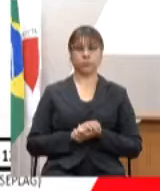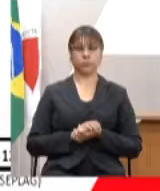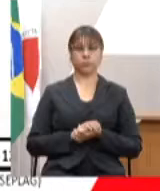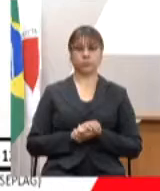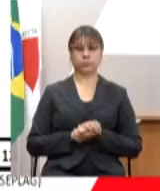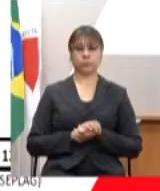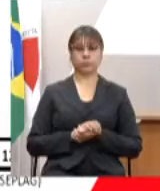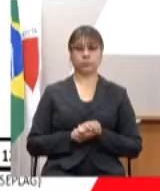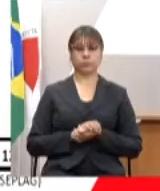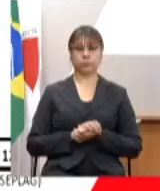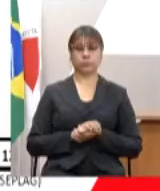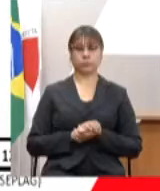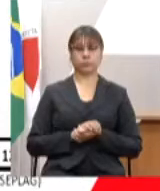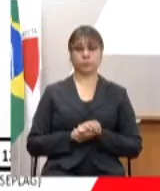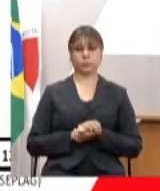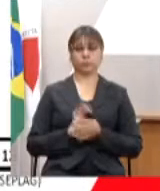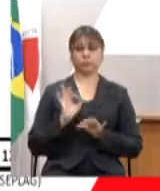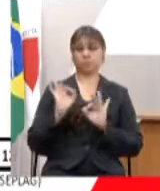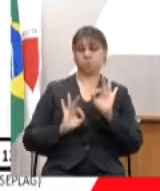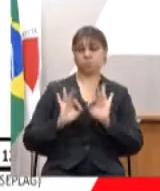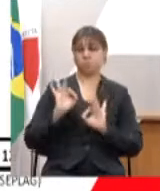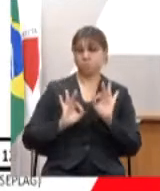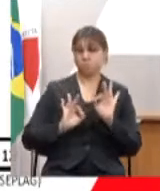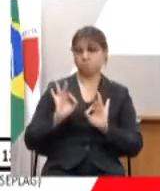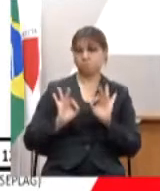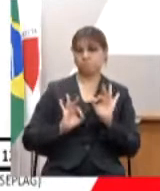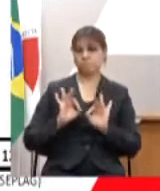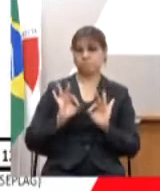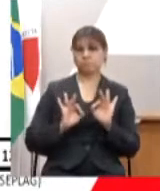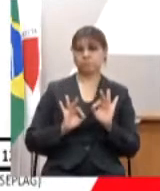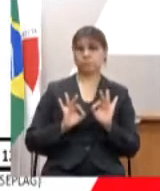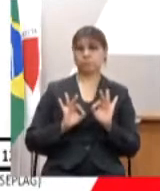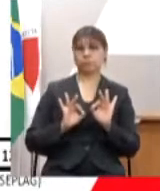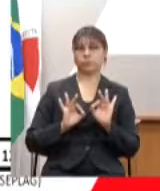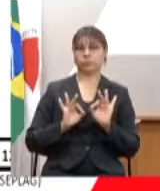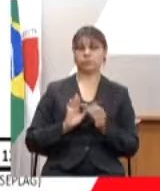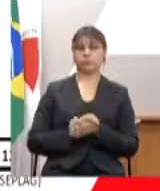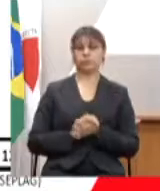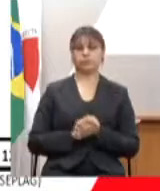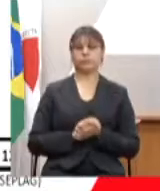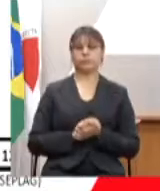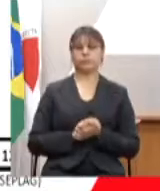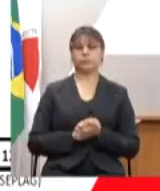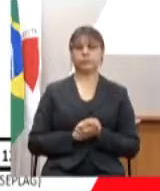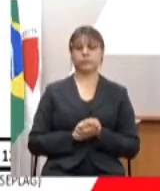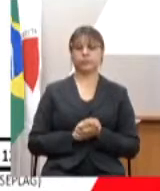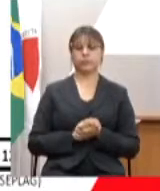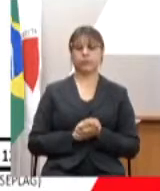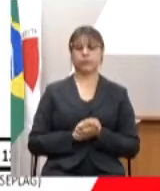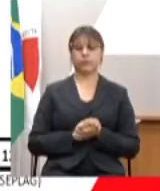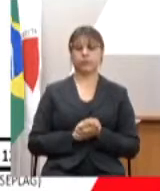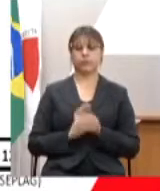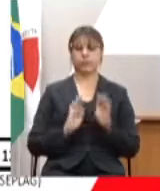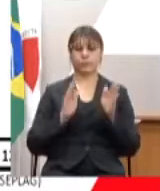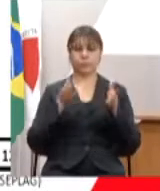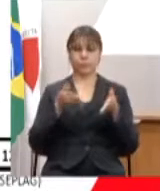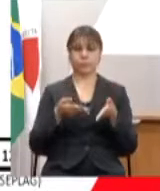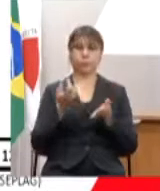A programação por função do orçamento,